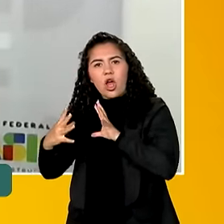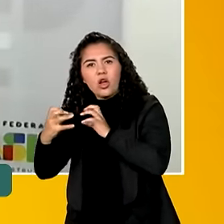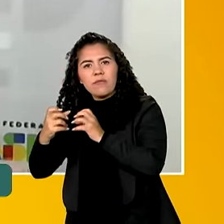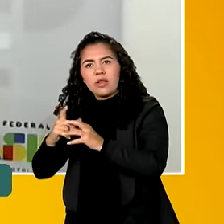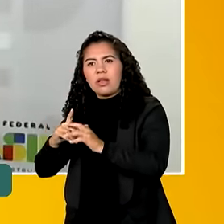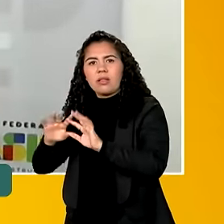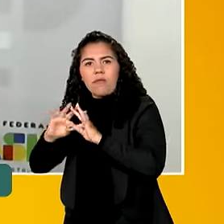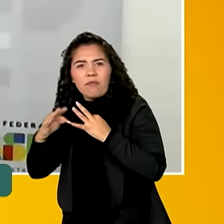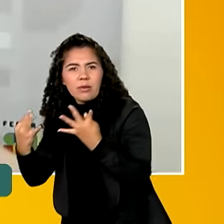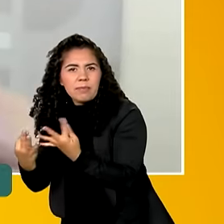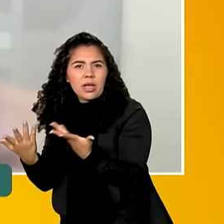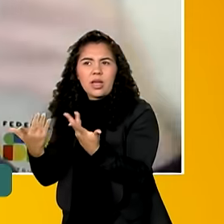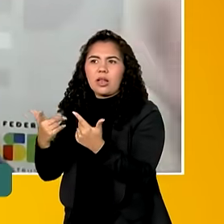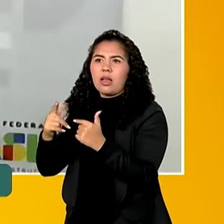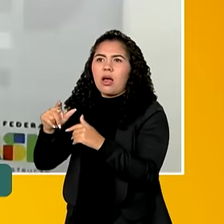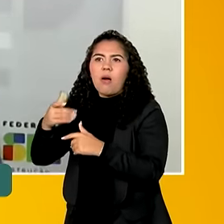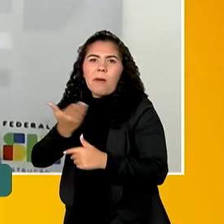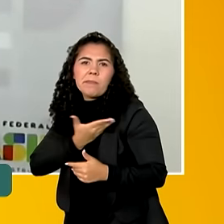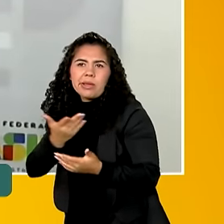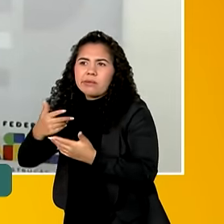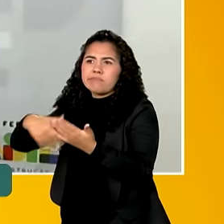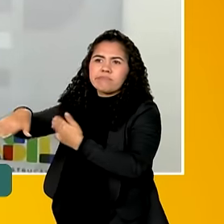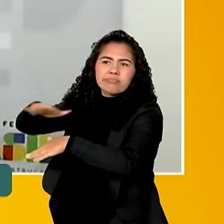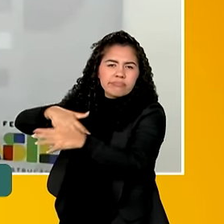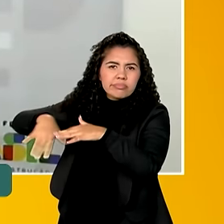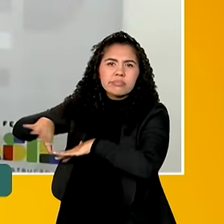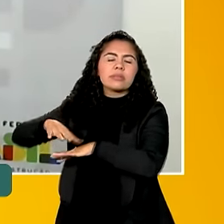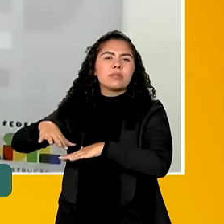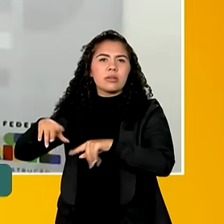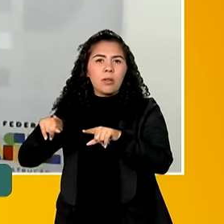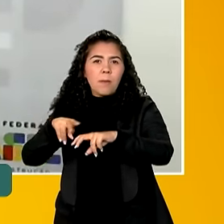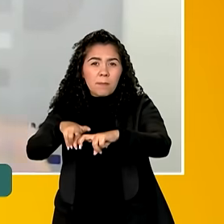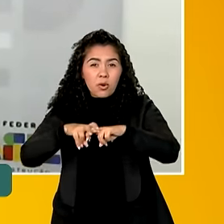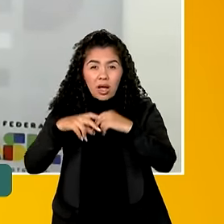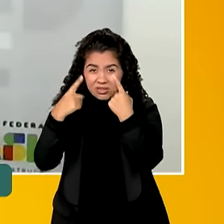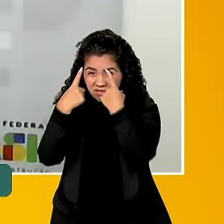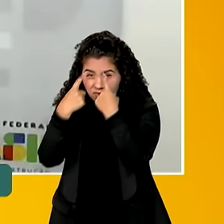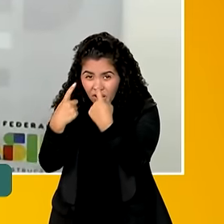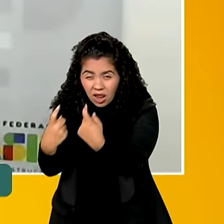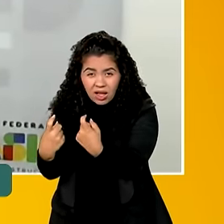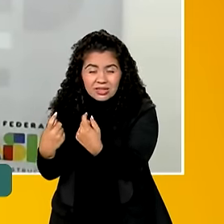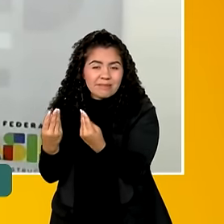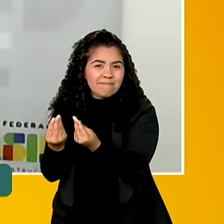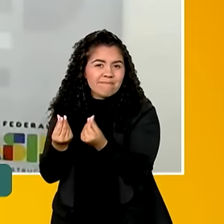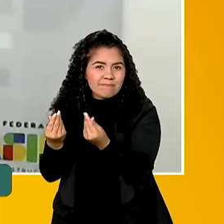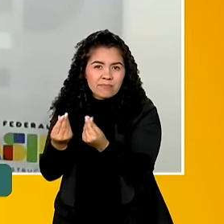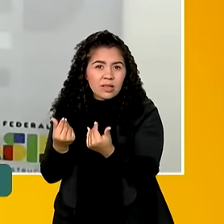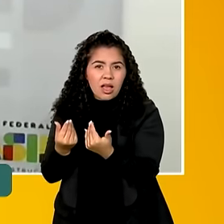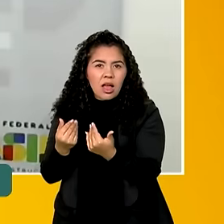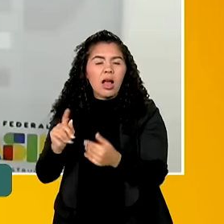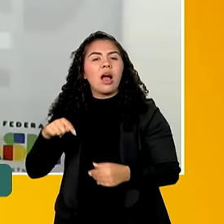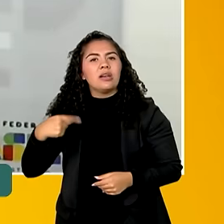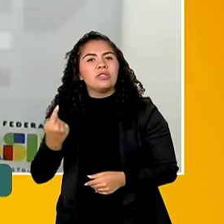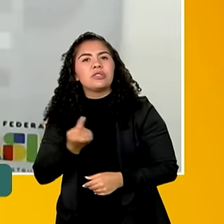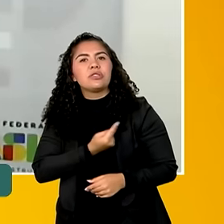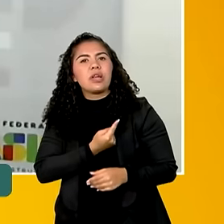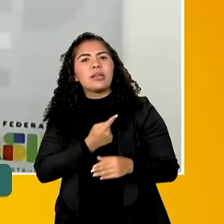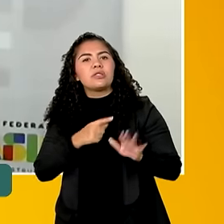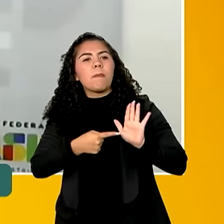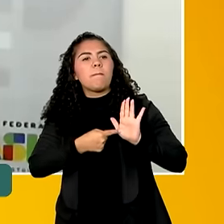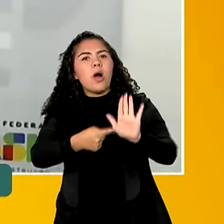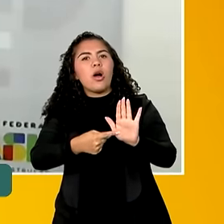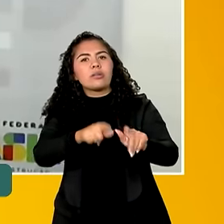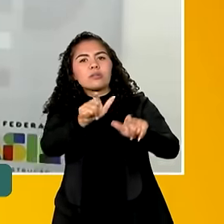familiares ou na rua, por meio de práticas de violência, a gente convida os homens a conversarem sobre